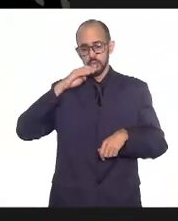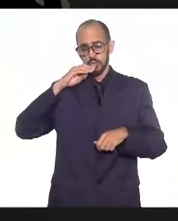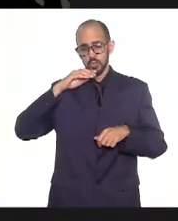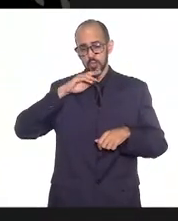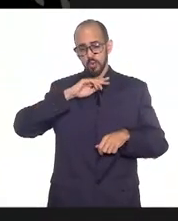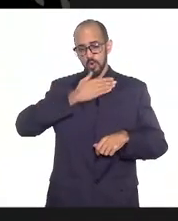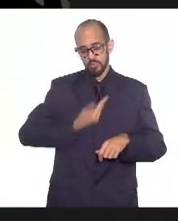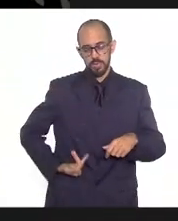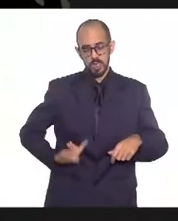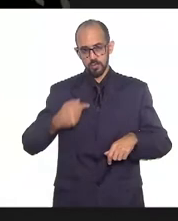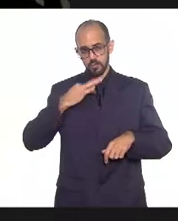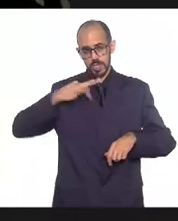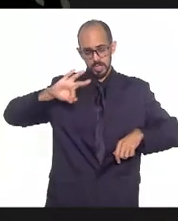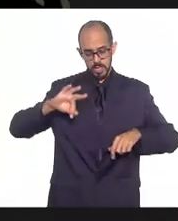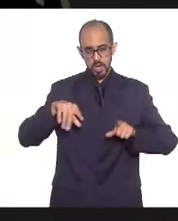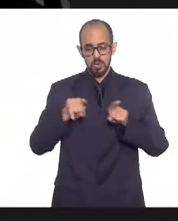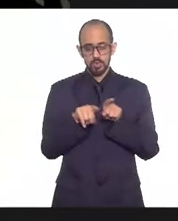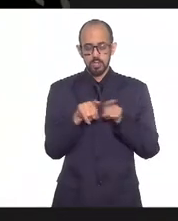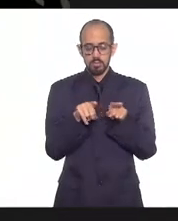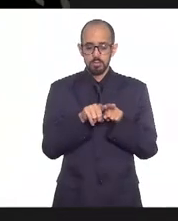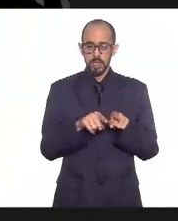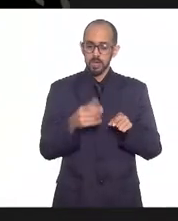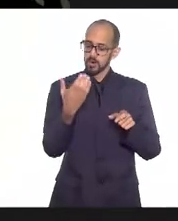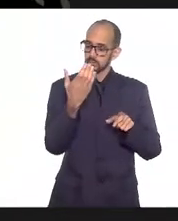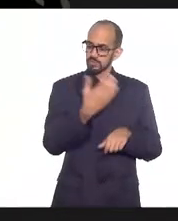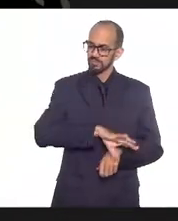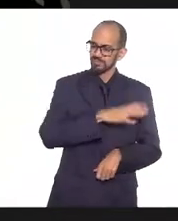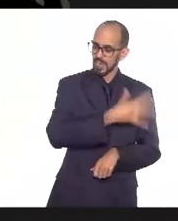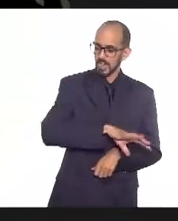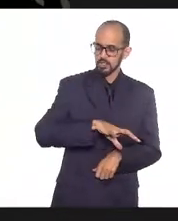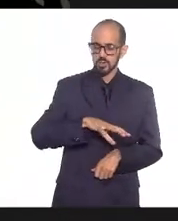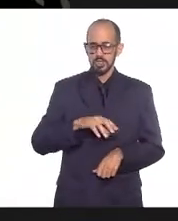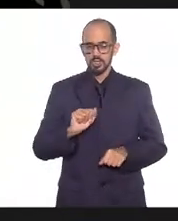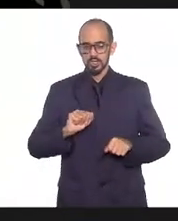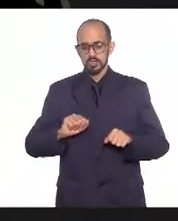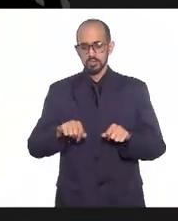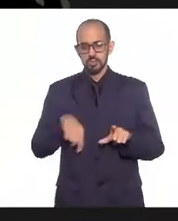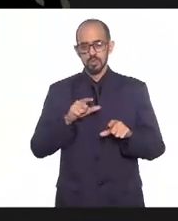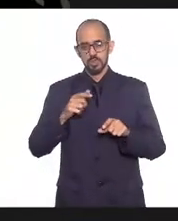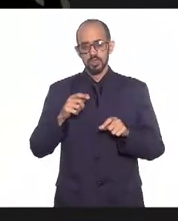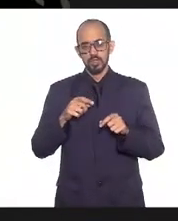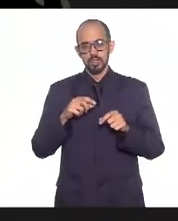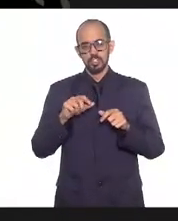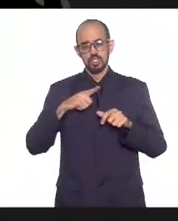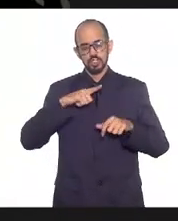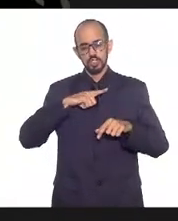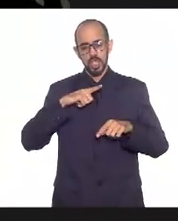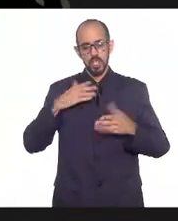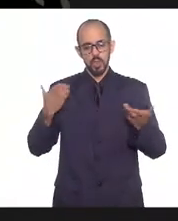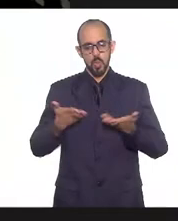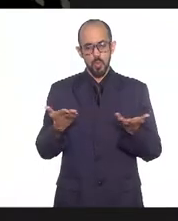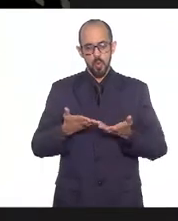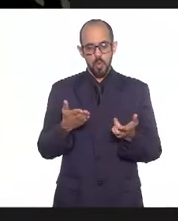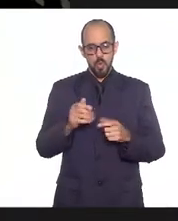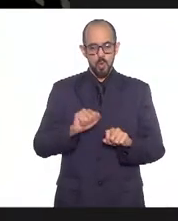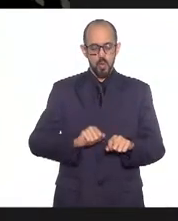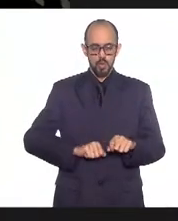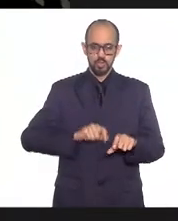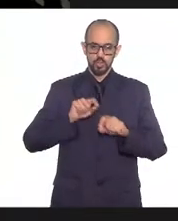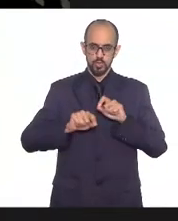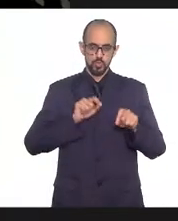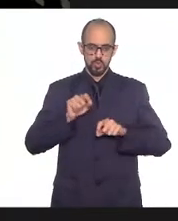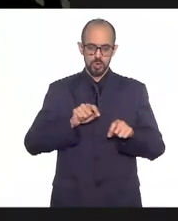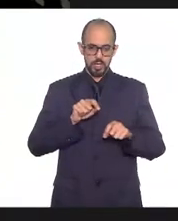que existe em parte considerável da população, a gente ainda tem hoje um dos índices mais